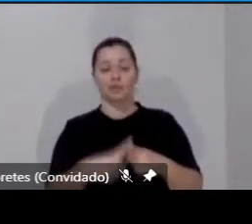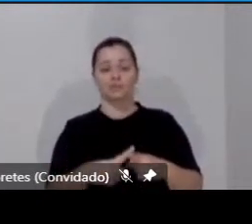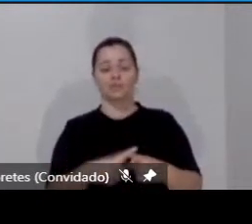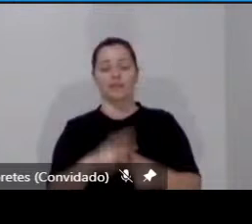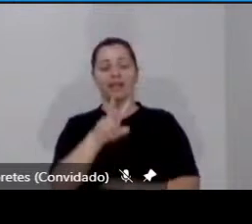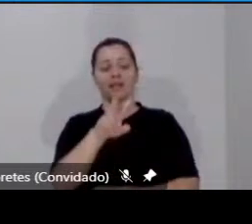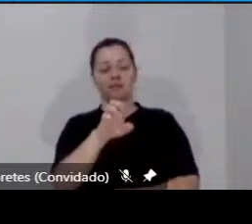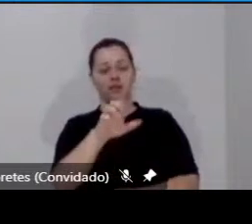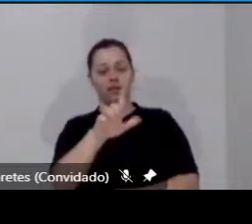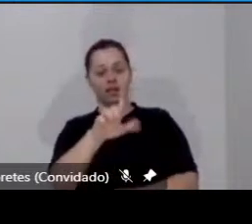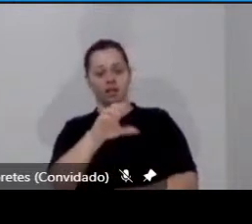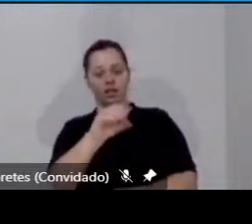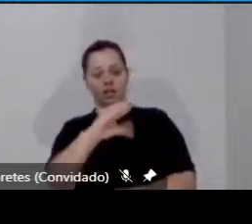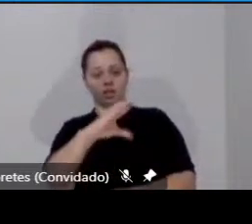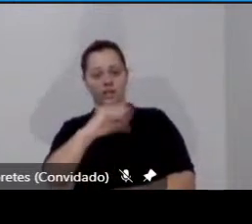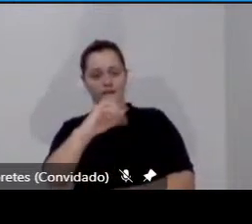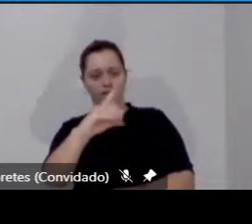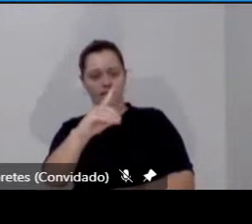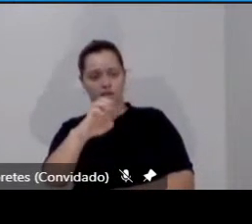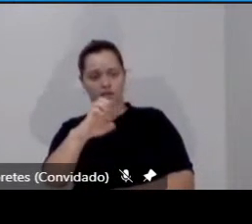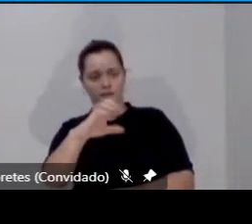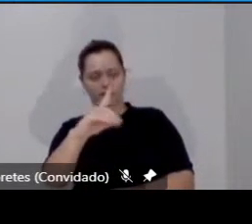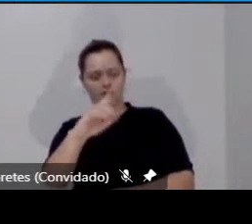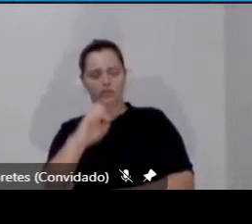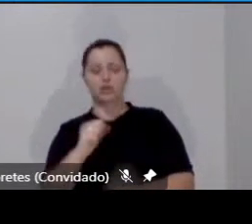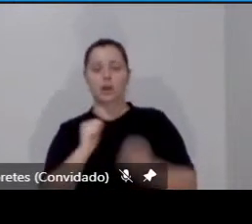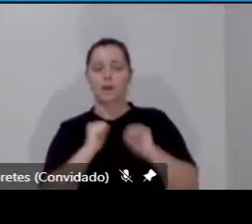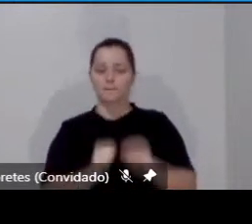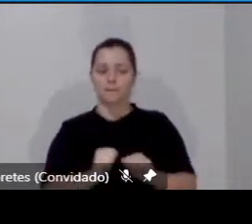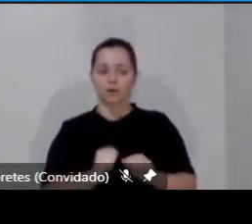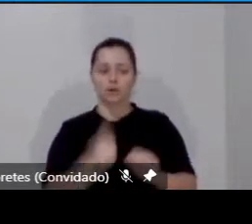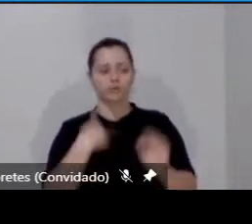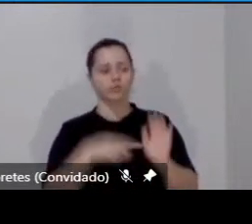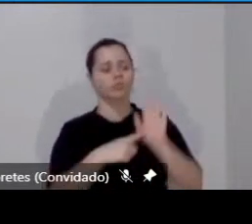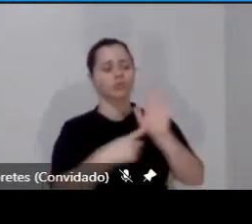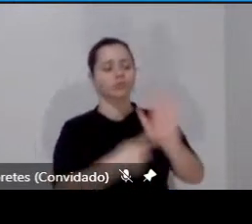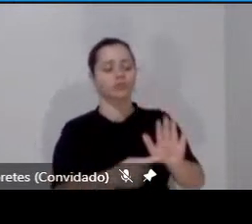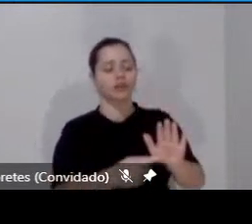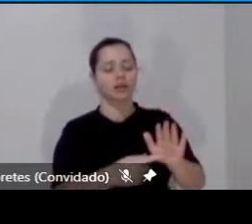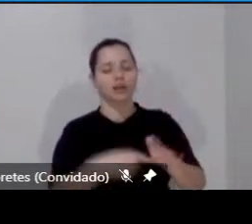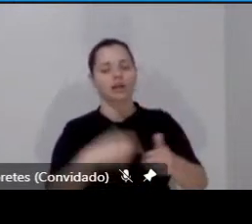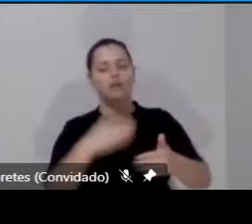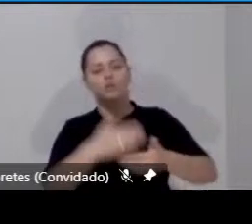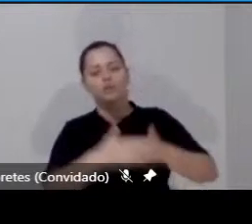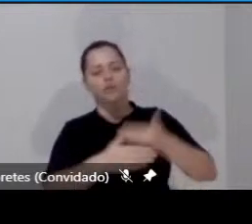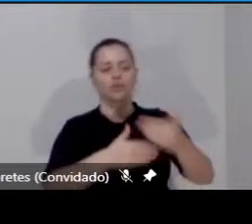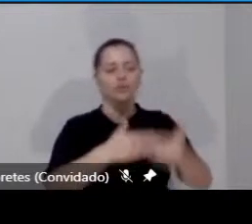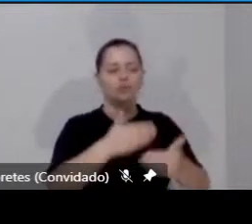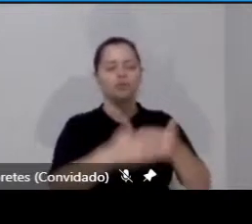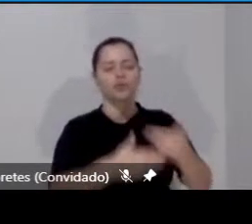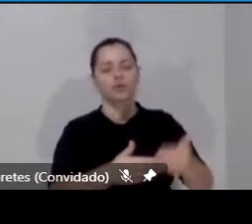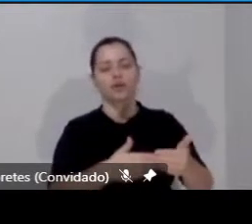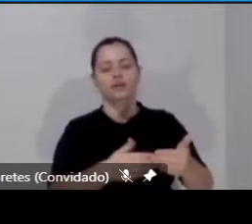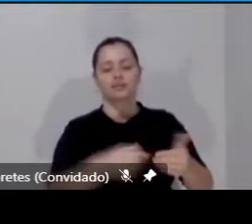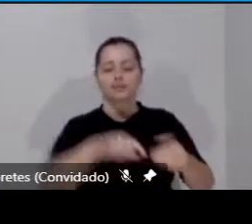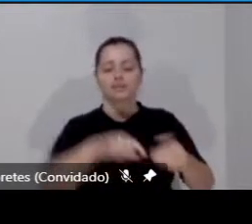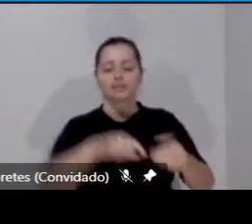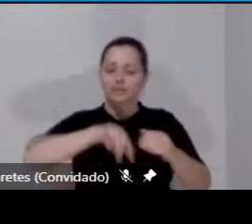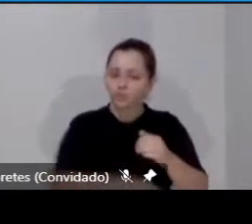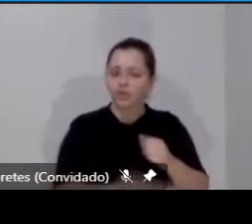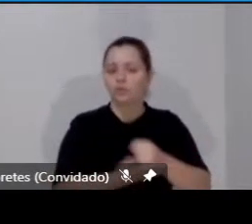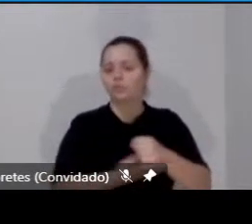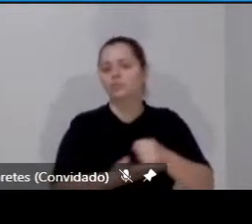pessoa pode representar a lentidão de outra é fundamental. Todo mundo já teve essa experiência para